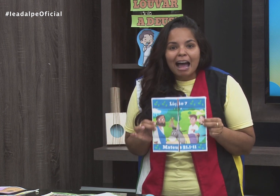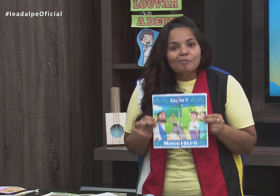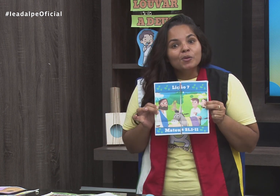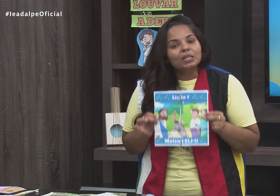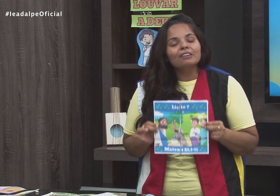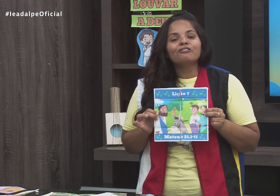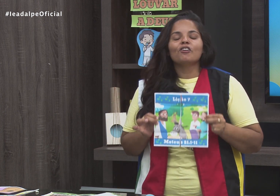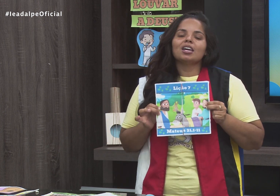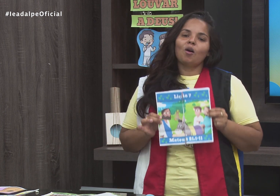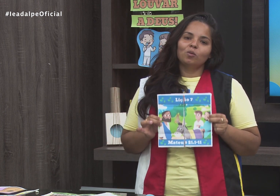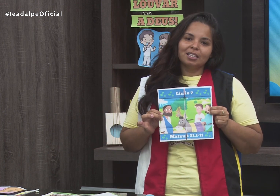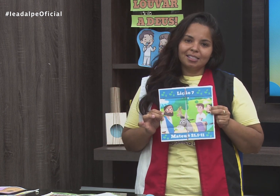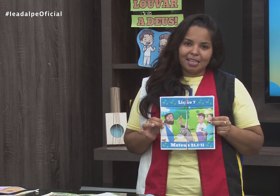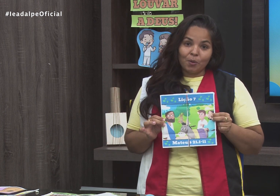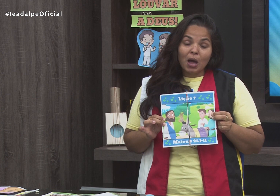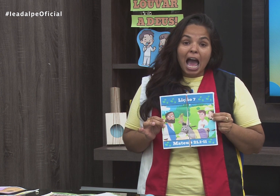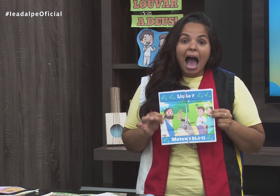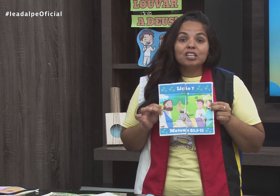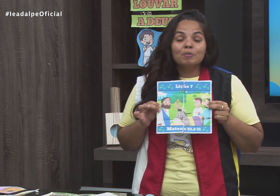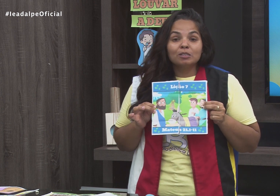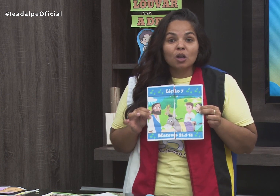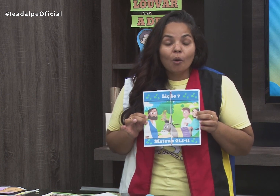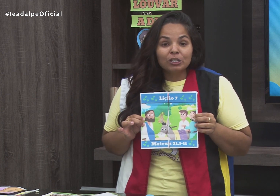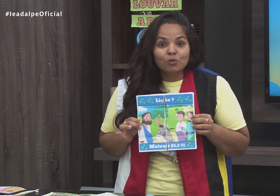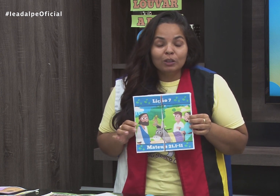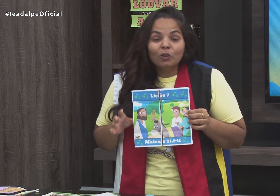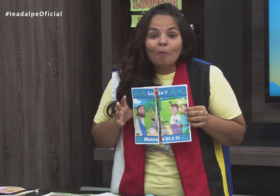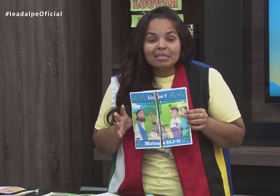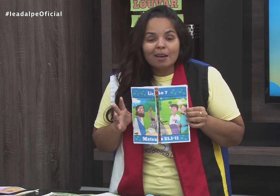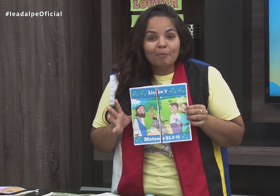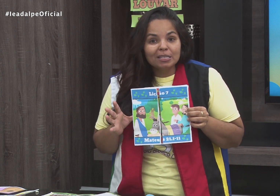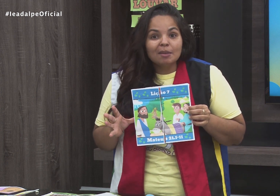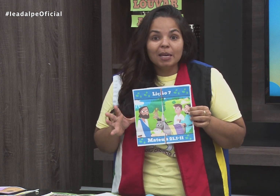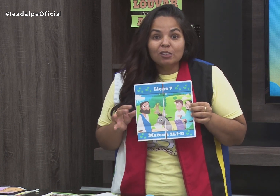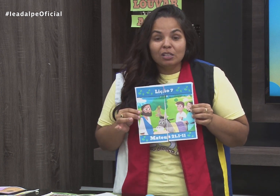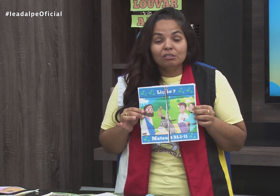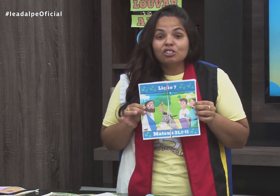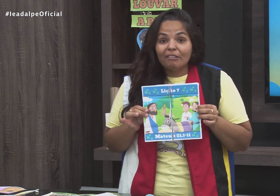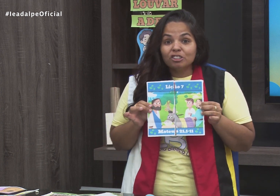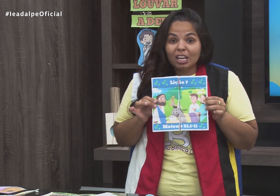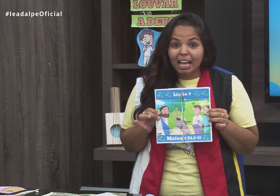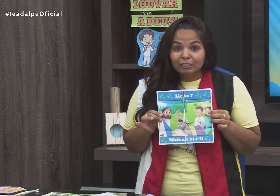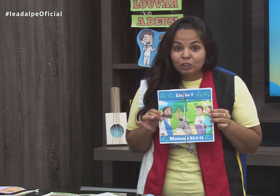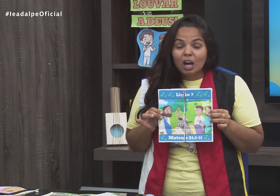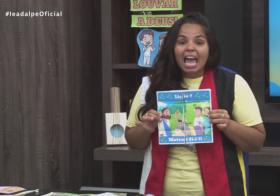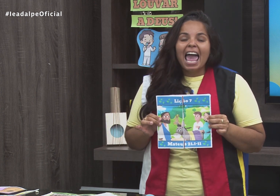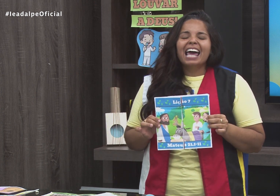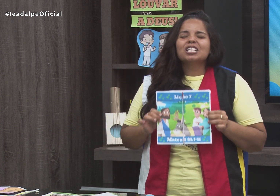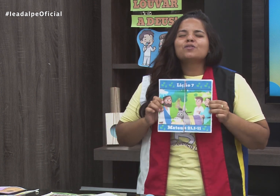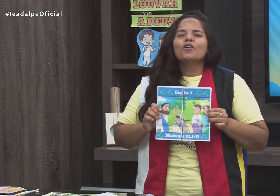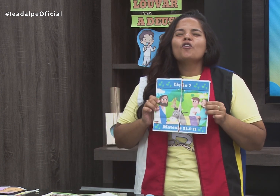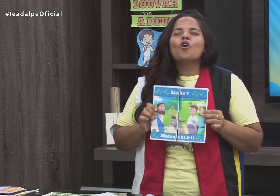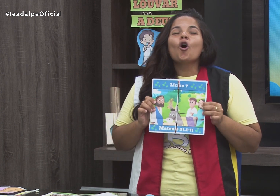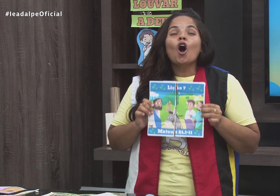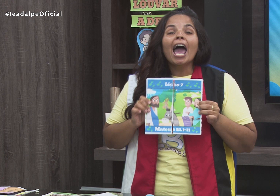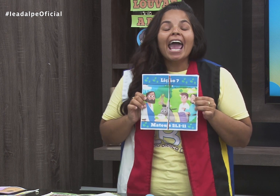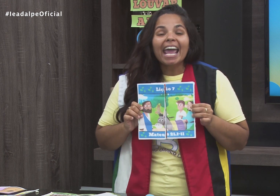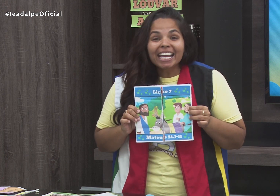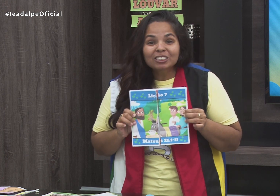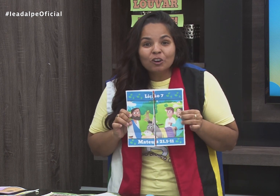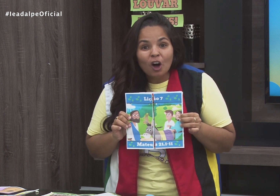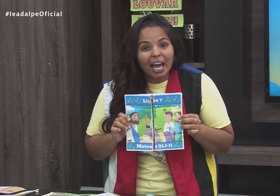não sabem o que foi que aconteceu. As pessoas, quando começaram a perceber que Jesus estava chegando, elas foram